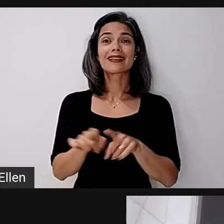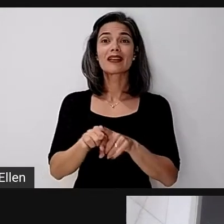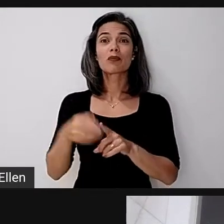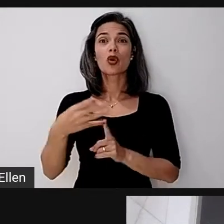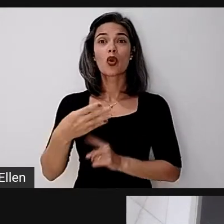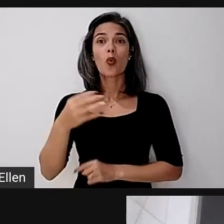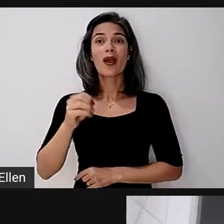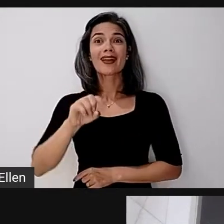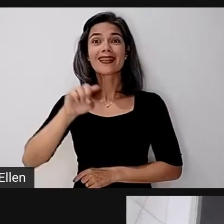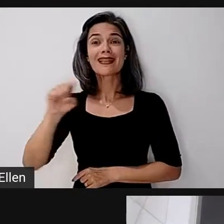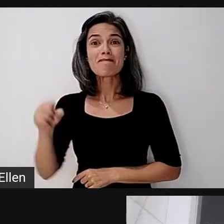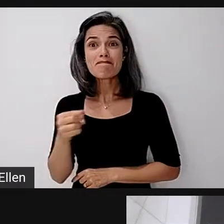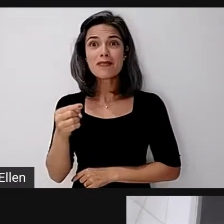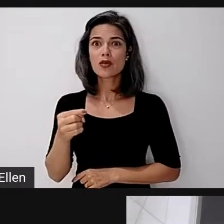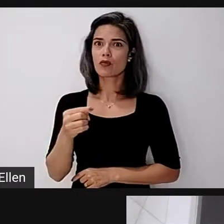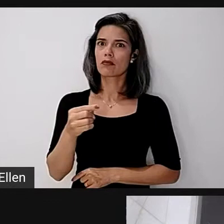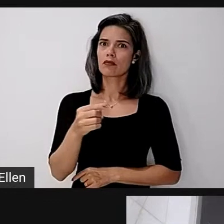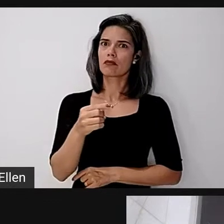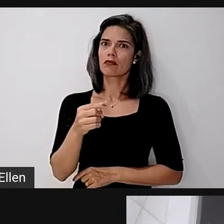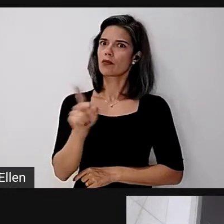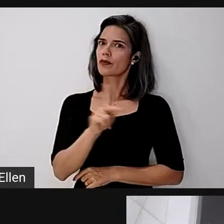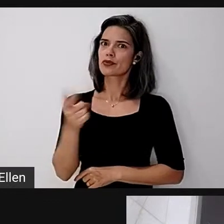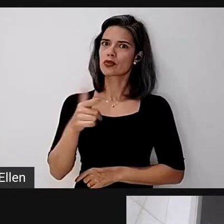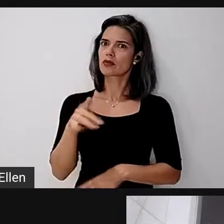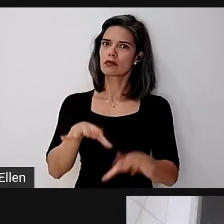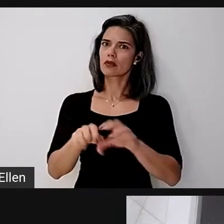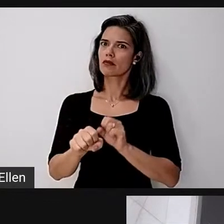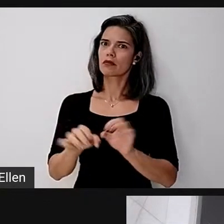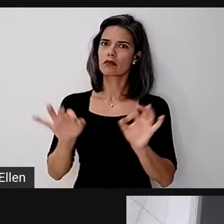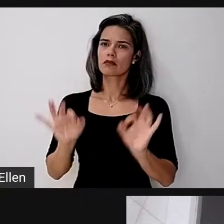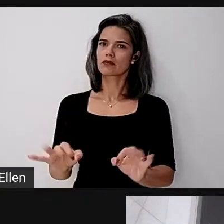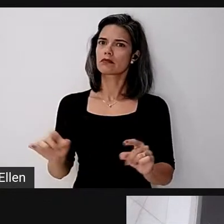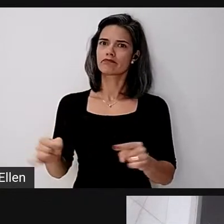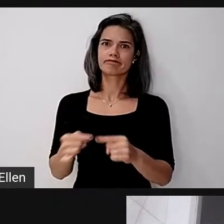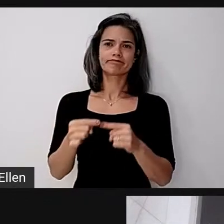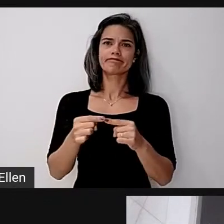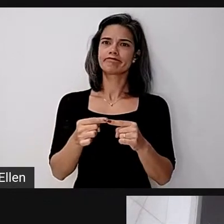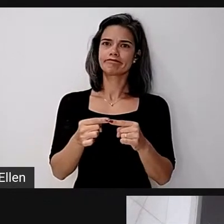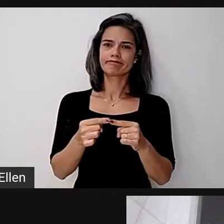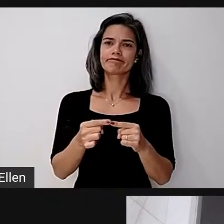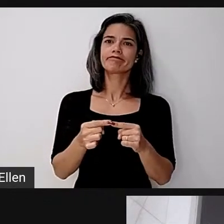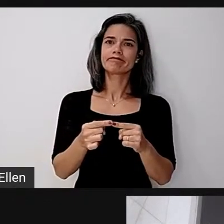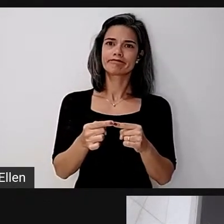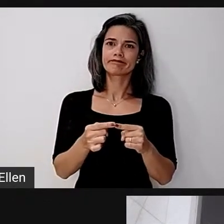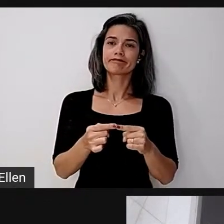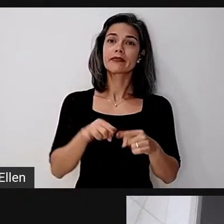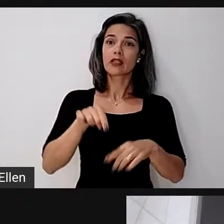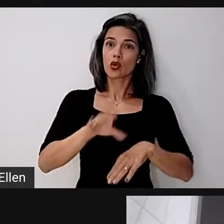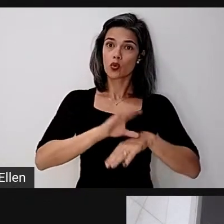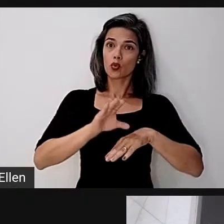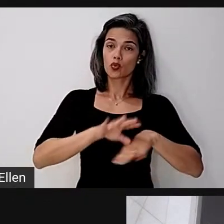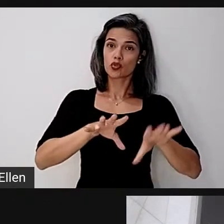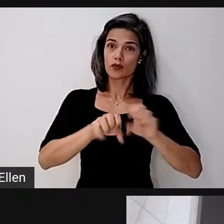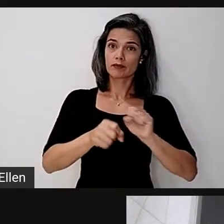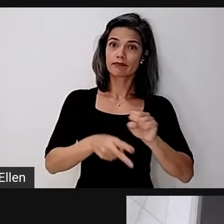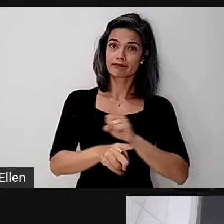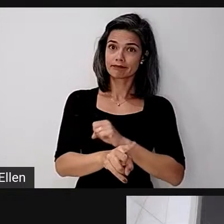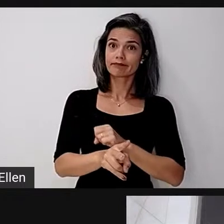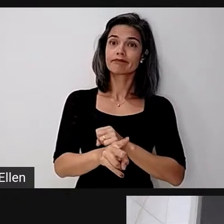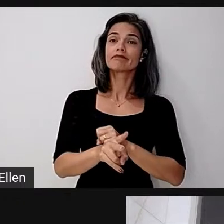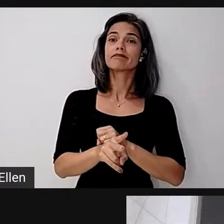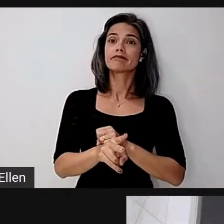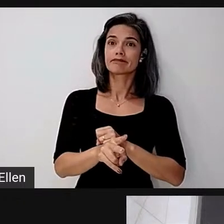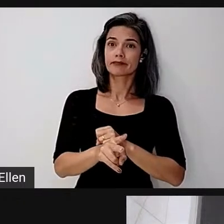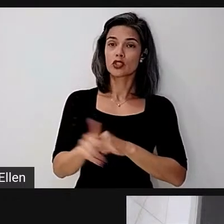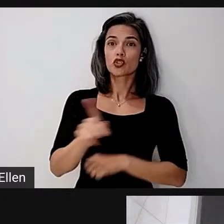específica nessa área. E a Rede Nacional de Formação de Profissionais da Educação, que tem por objetivo promover a formação continuada